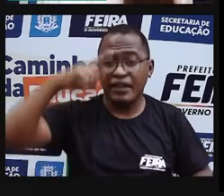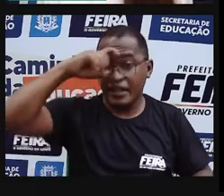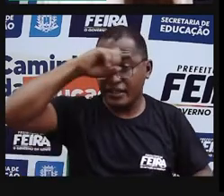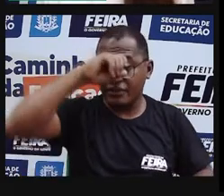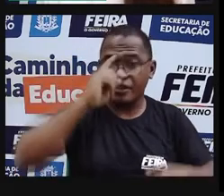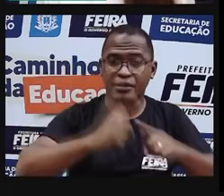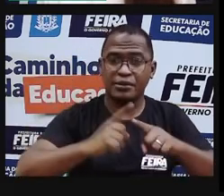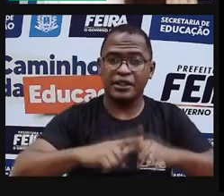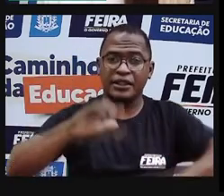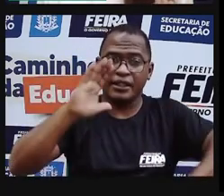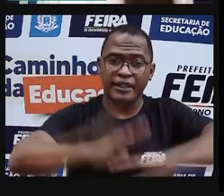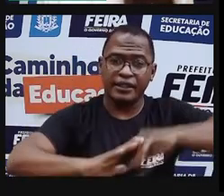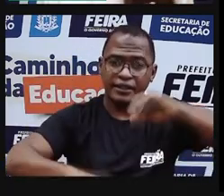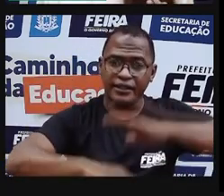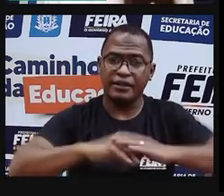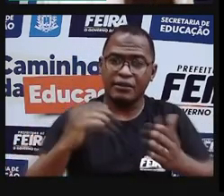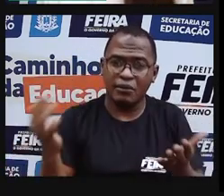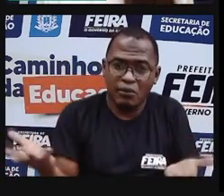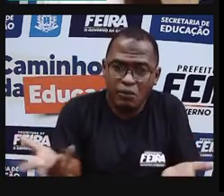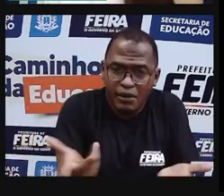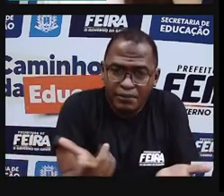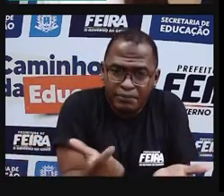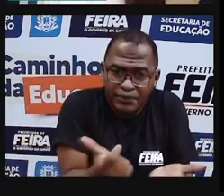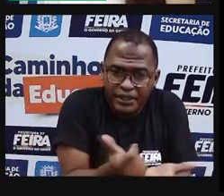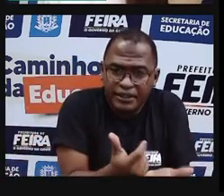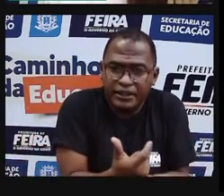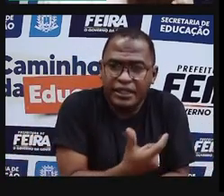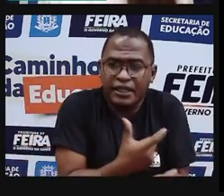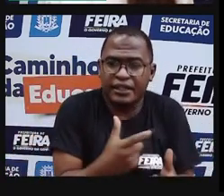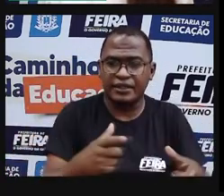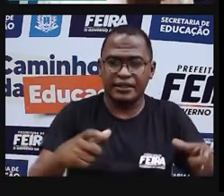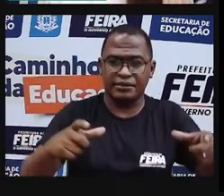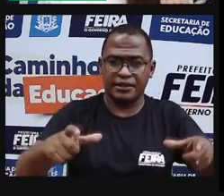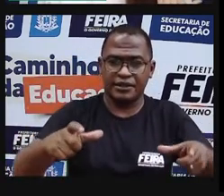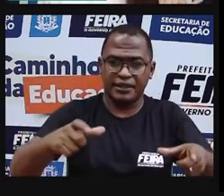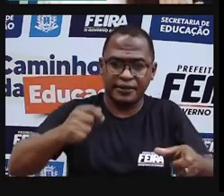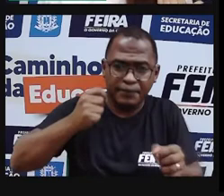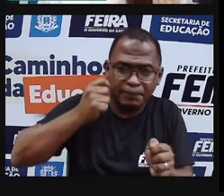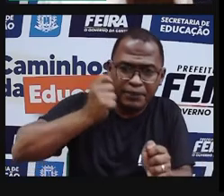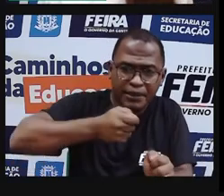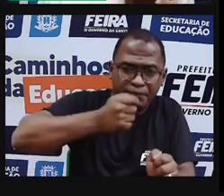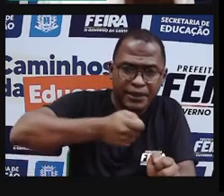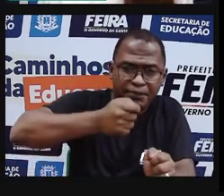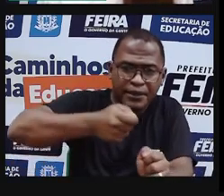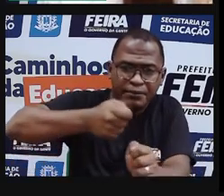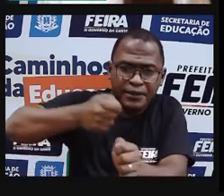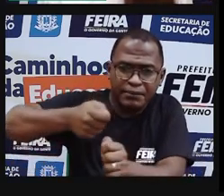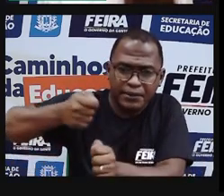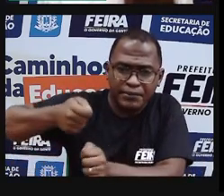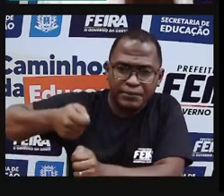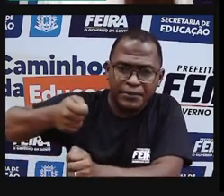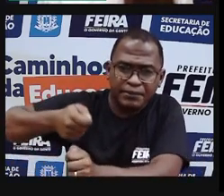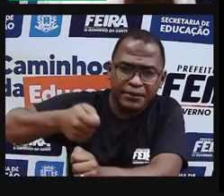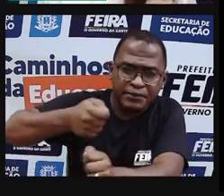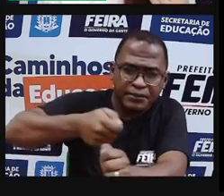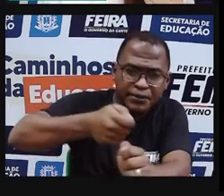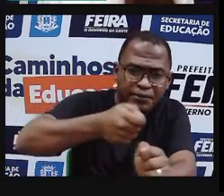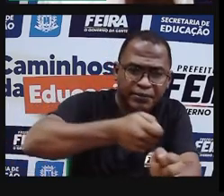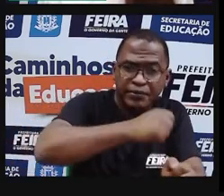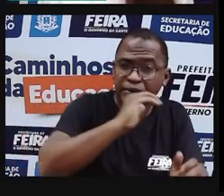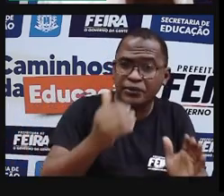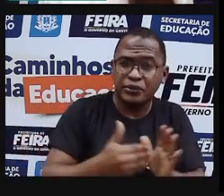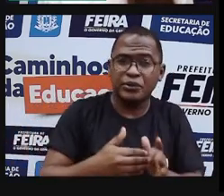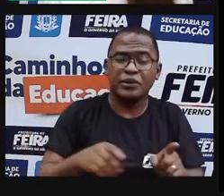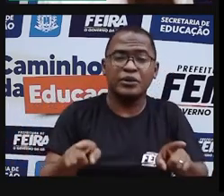artistas, eles são muito detalhistas. A cada xilografura que a gente olha, você vê, né? A